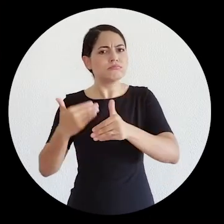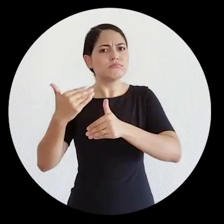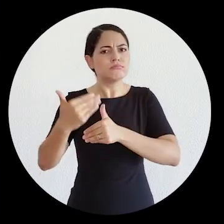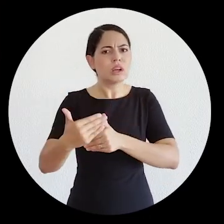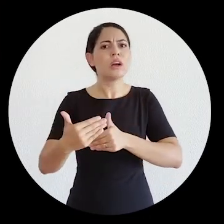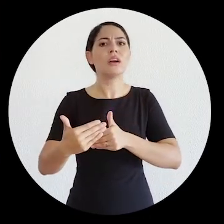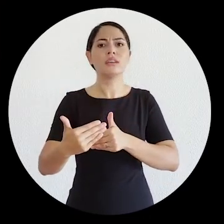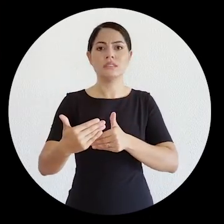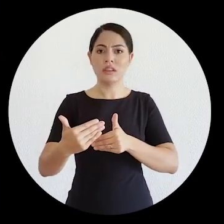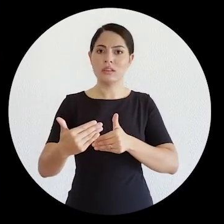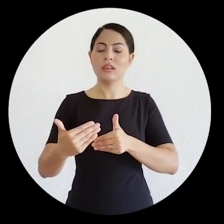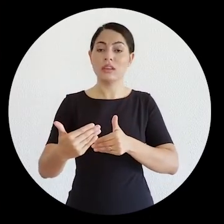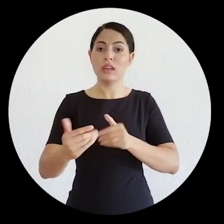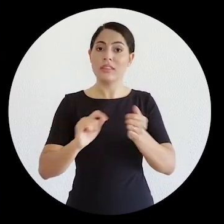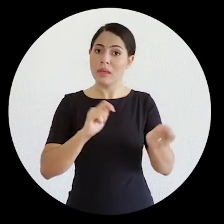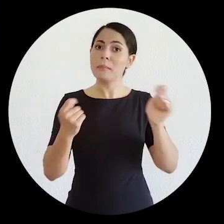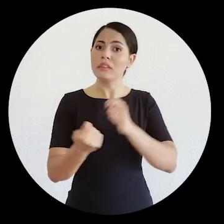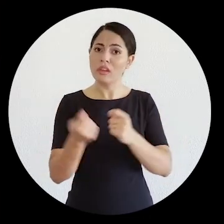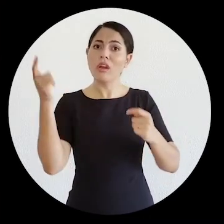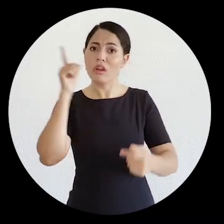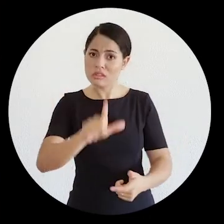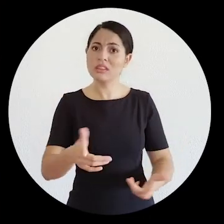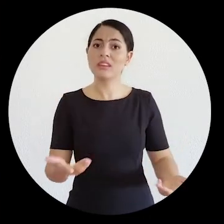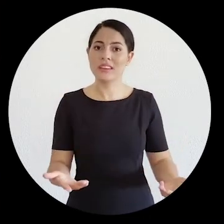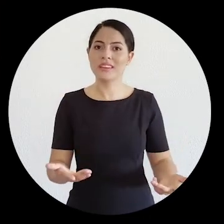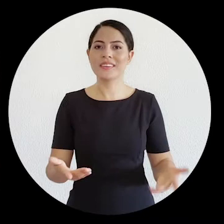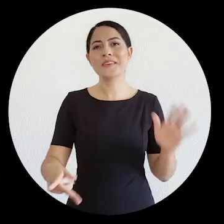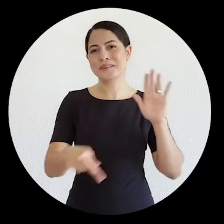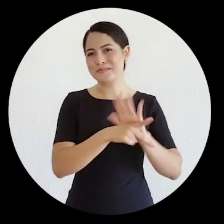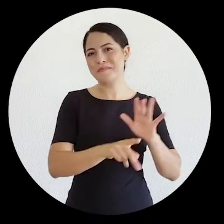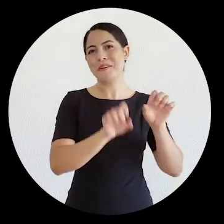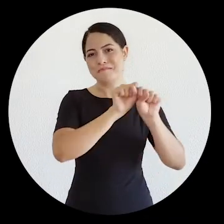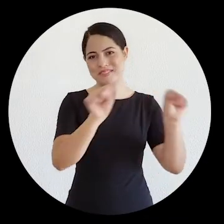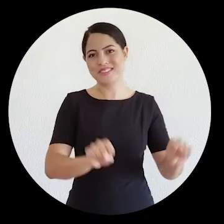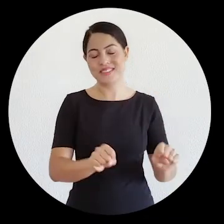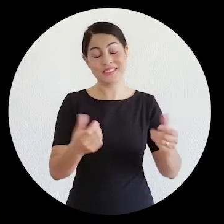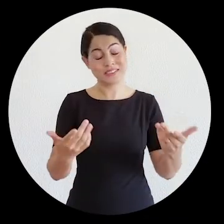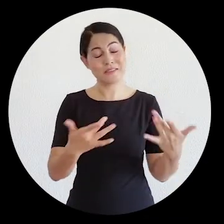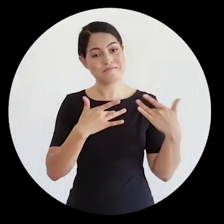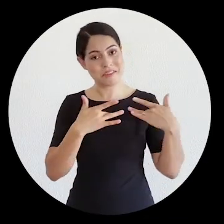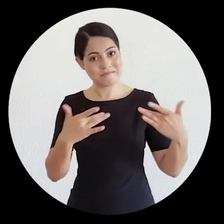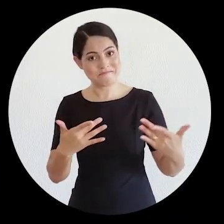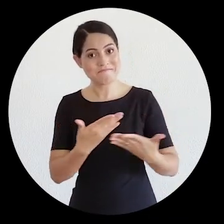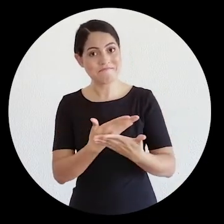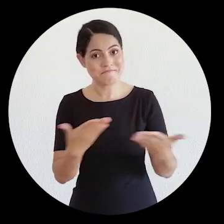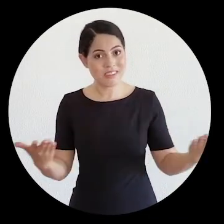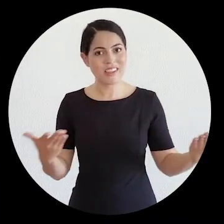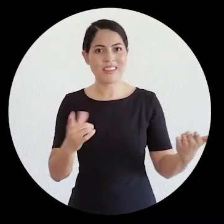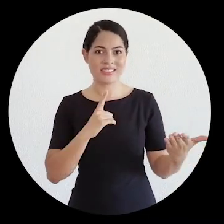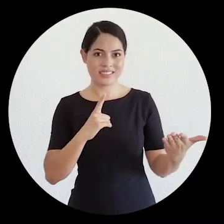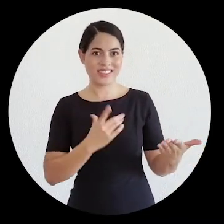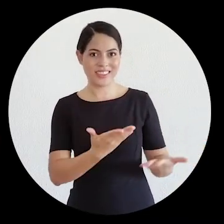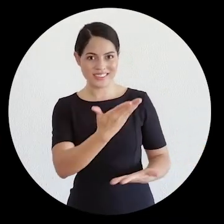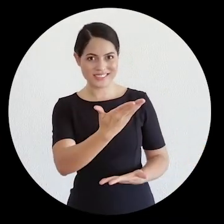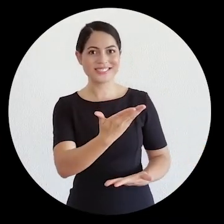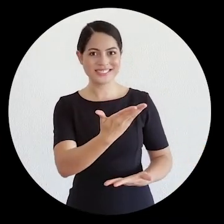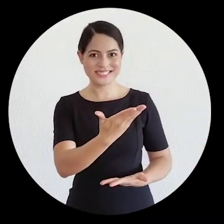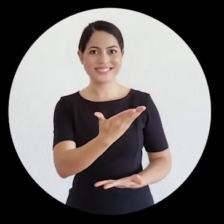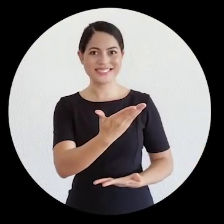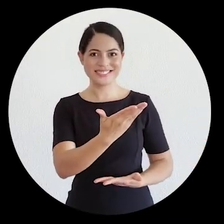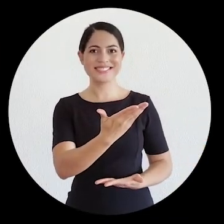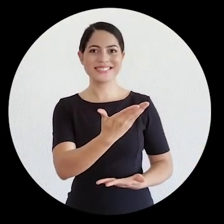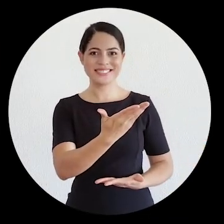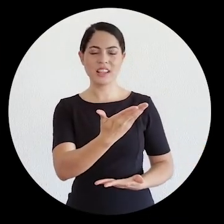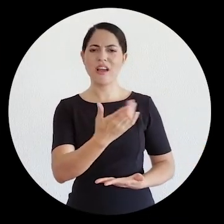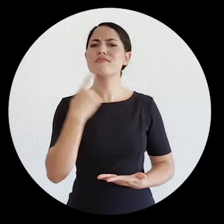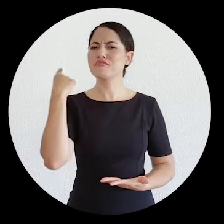adaptem, e o próprio sistema como nós vivemos no PJE se desenvolve. Então, um gesto final dos muitos gestos que a Vossa